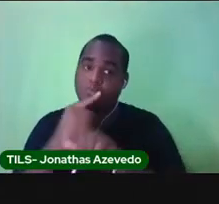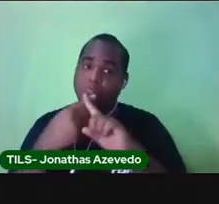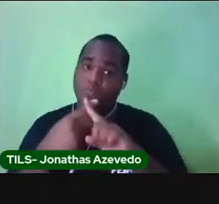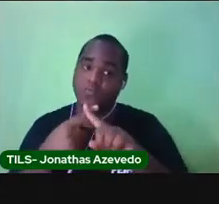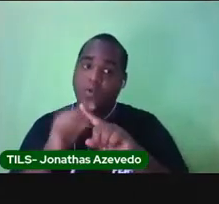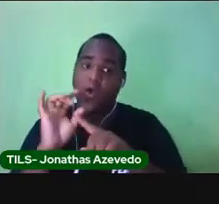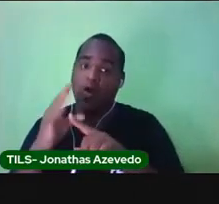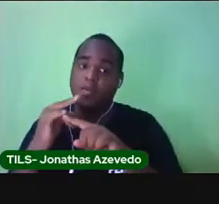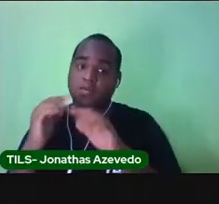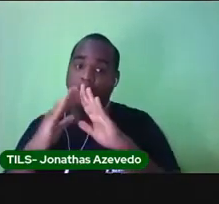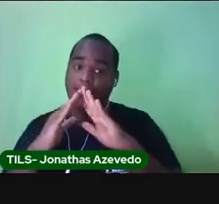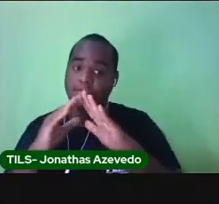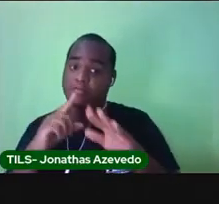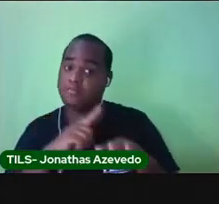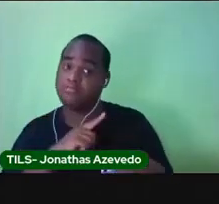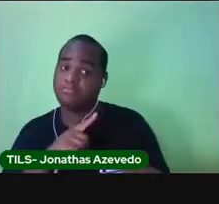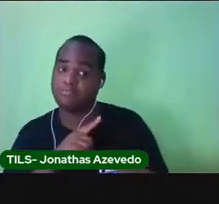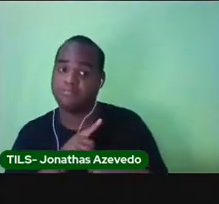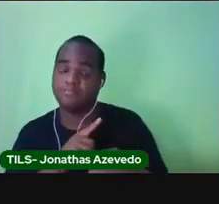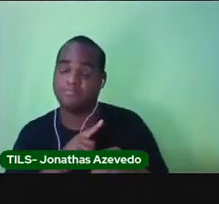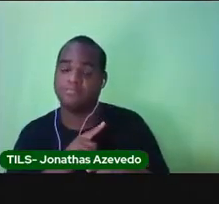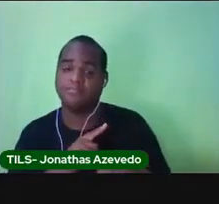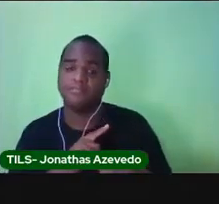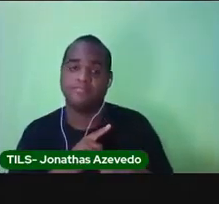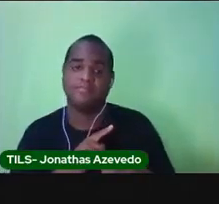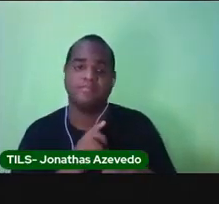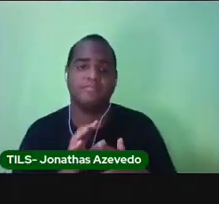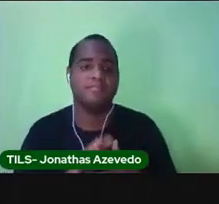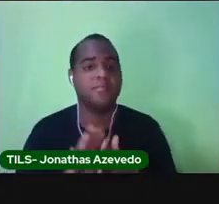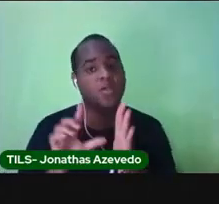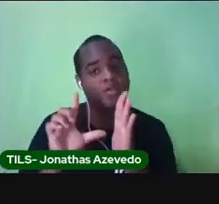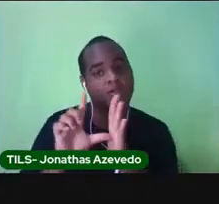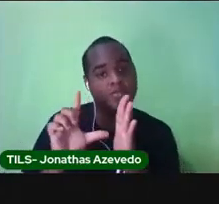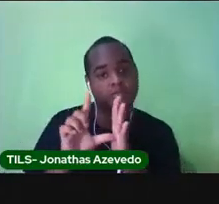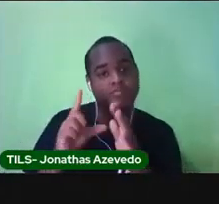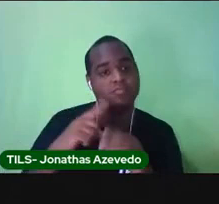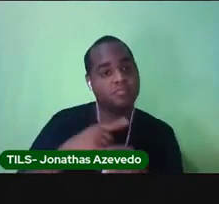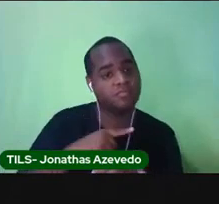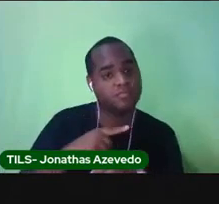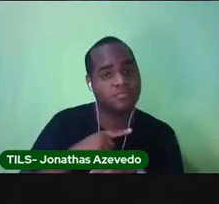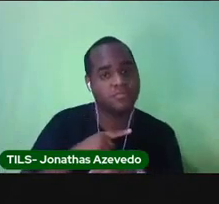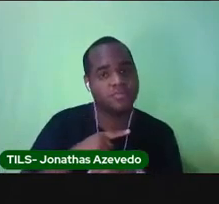No seu bairro tem casas? Tem lojas?